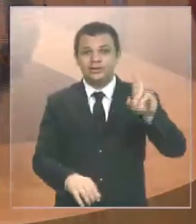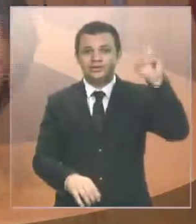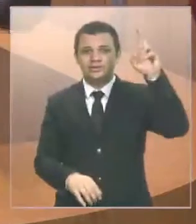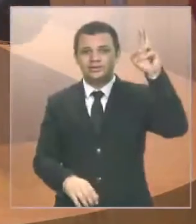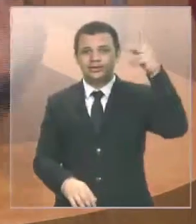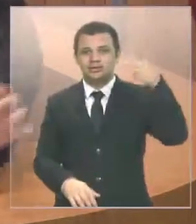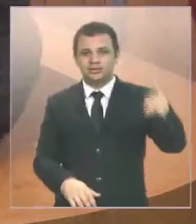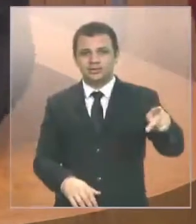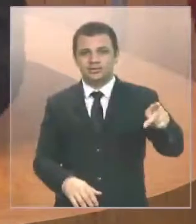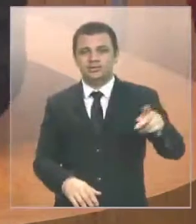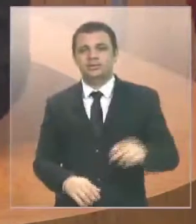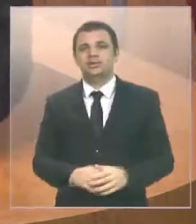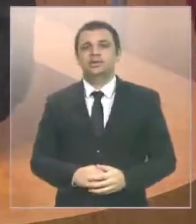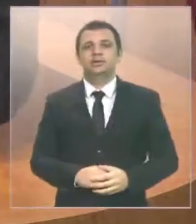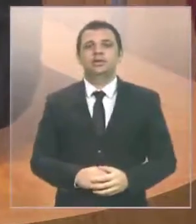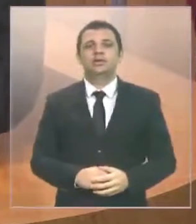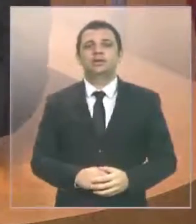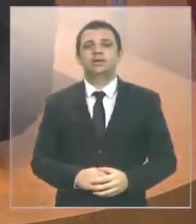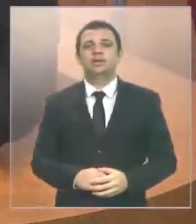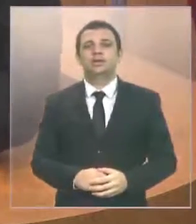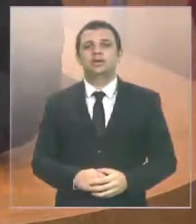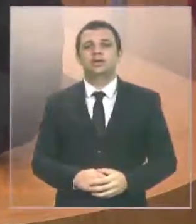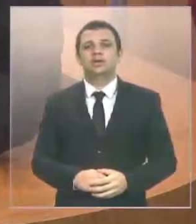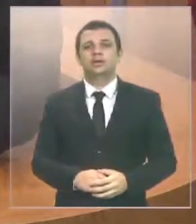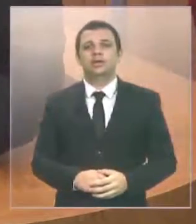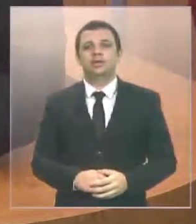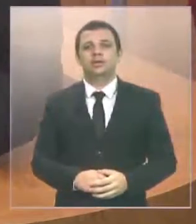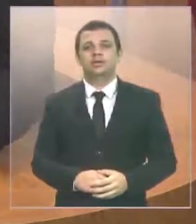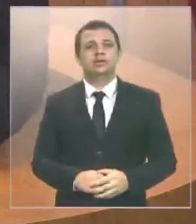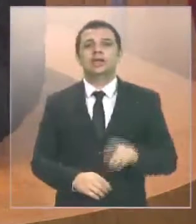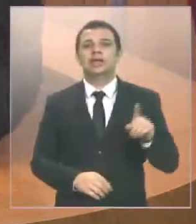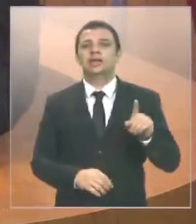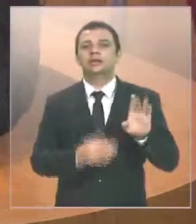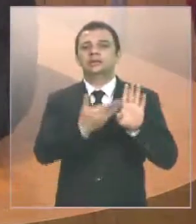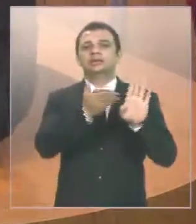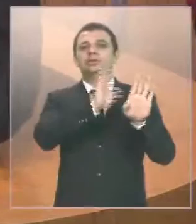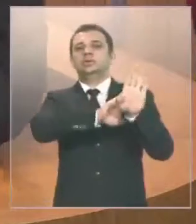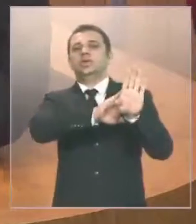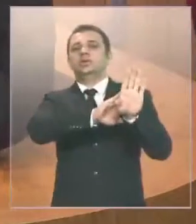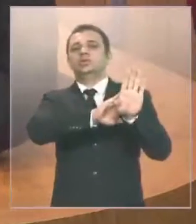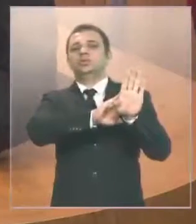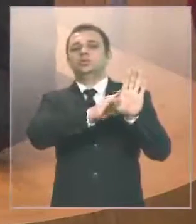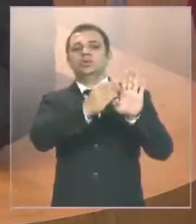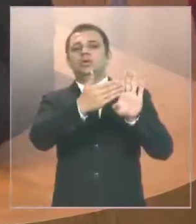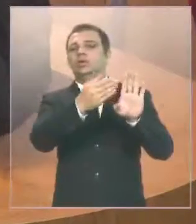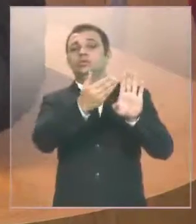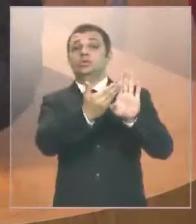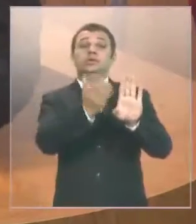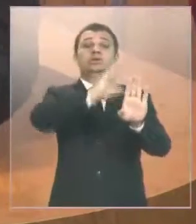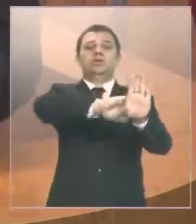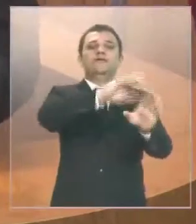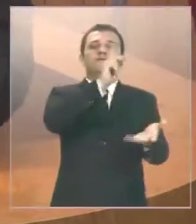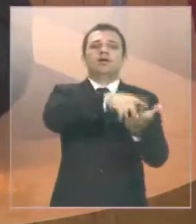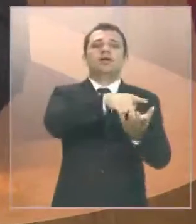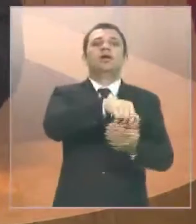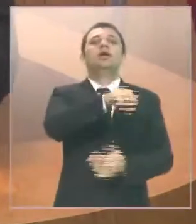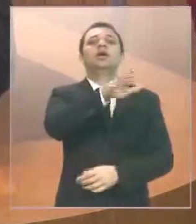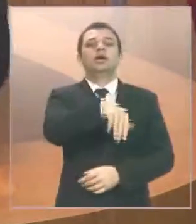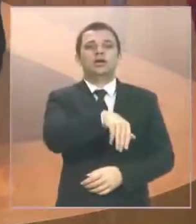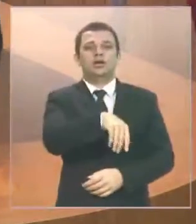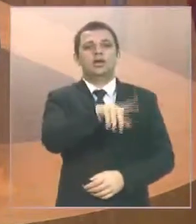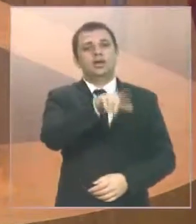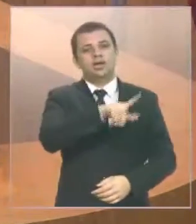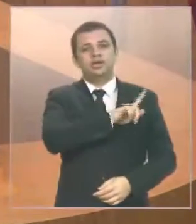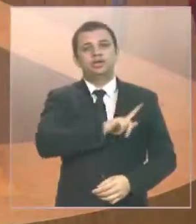verdadeiro dono dela, eu não falo o dono laranja, o verdadeiro dono dela é o genro do